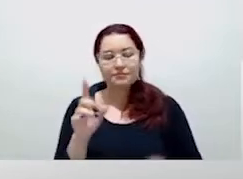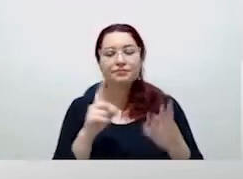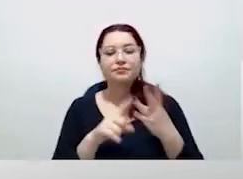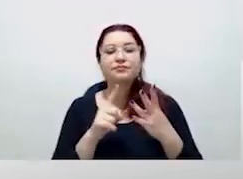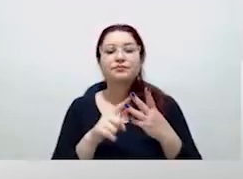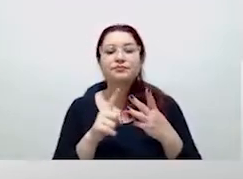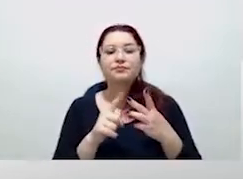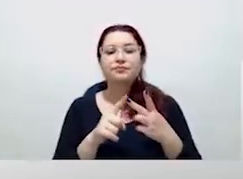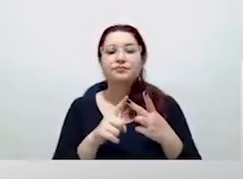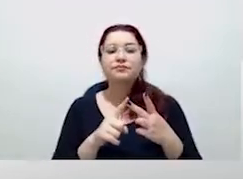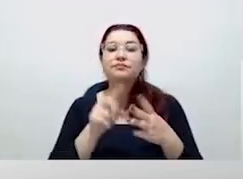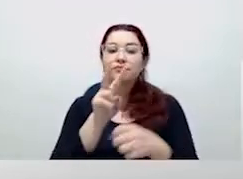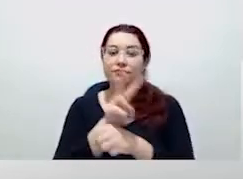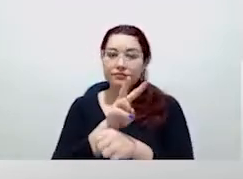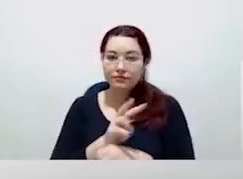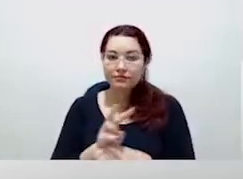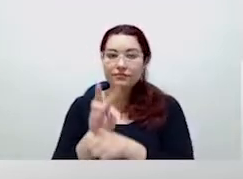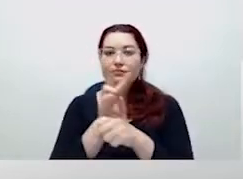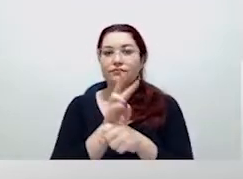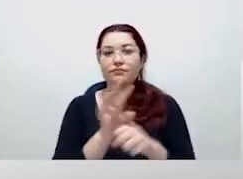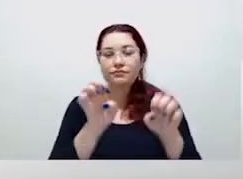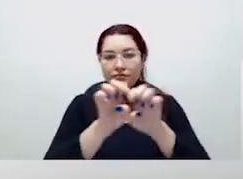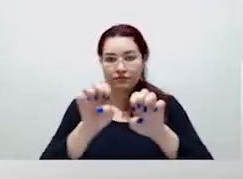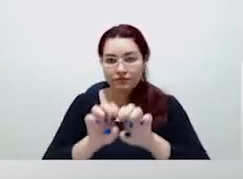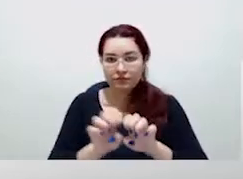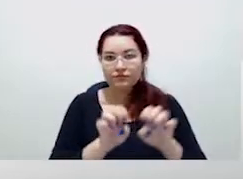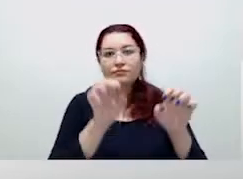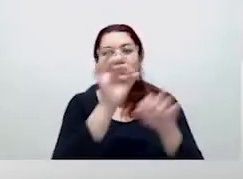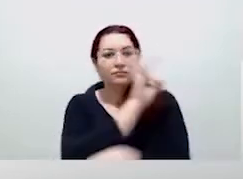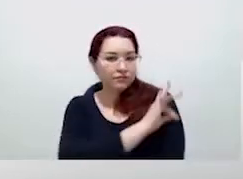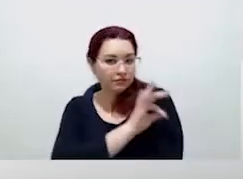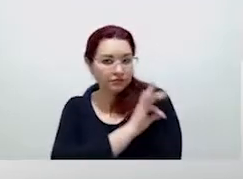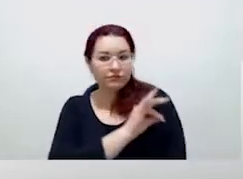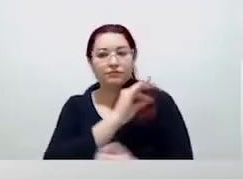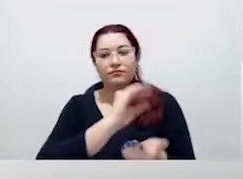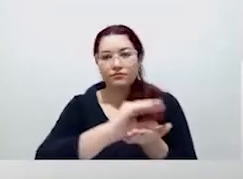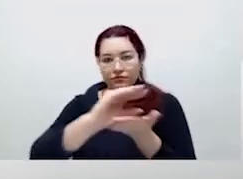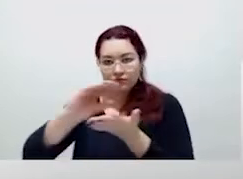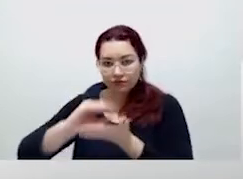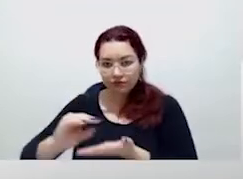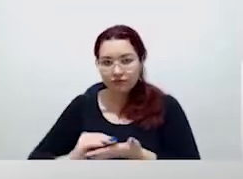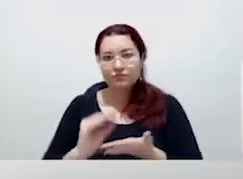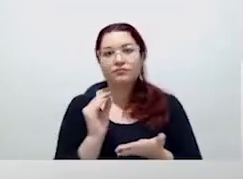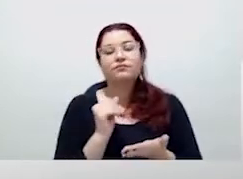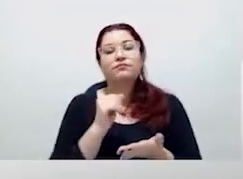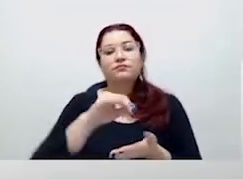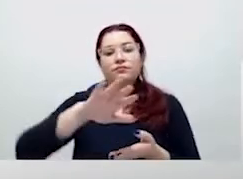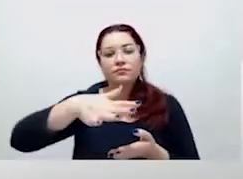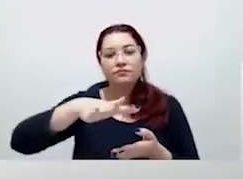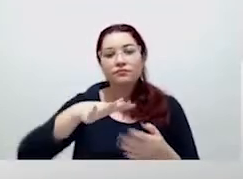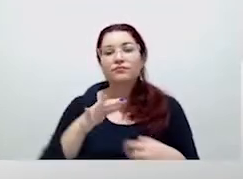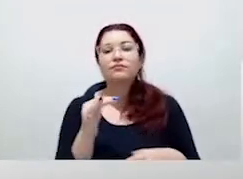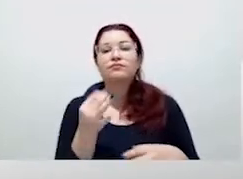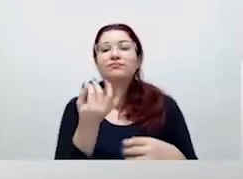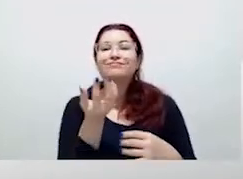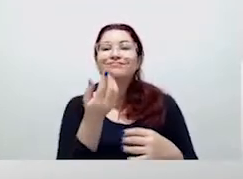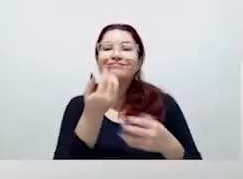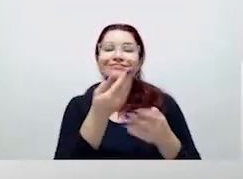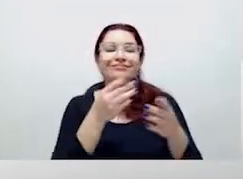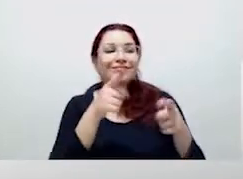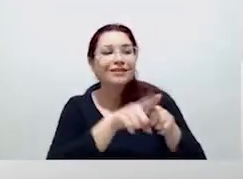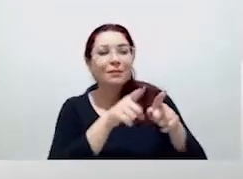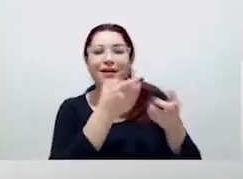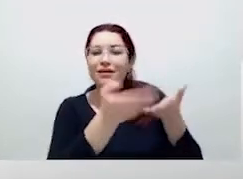cuidado, estruturação de consultórios farmacêuticos, implementação da dispensação qualificada, acompanhamento